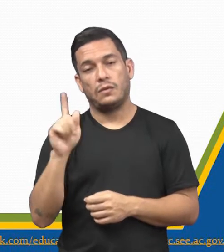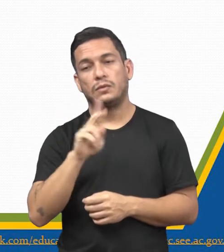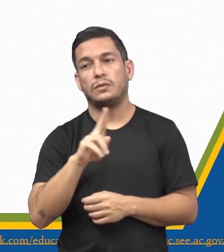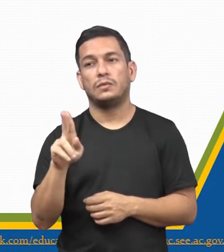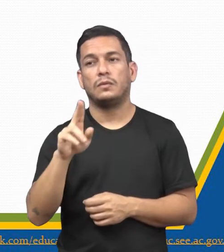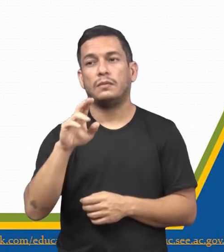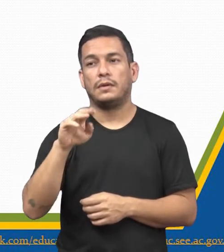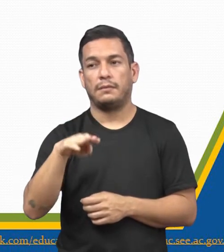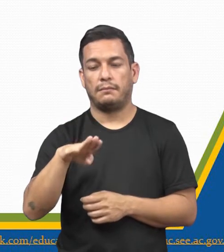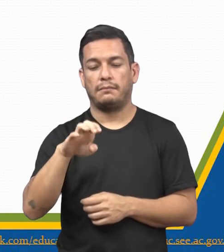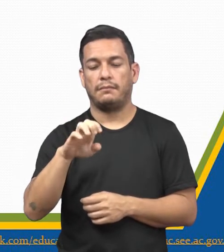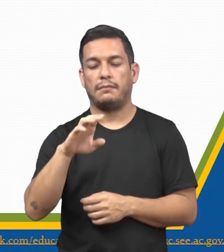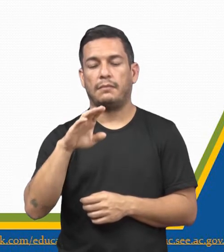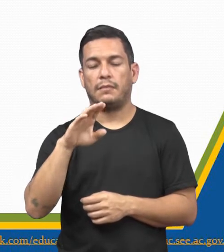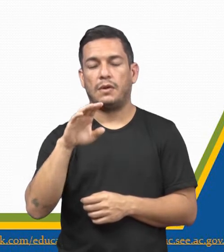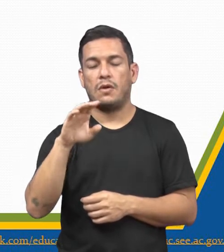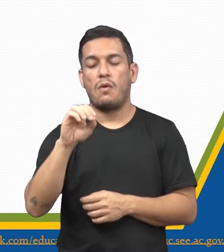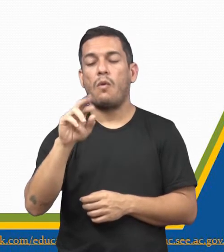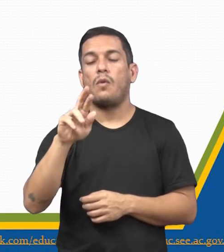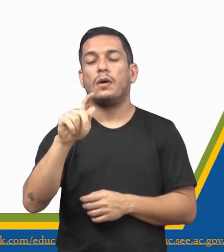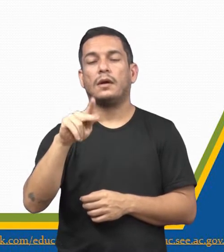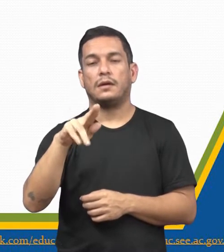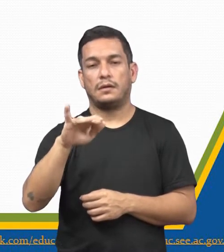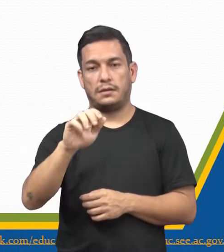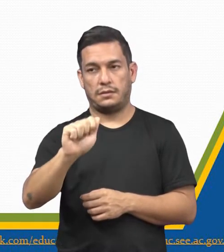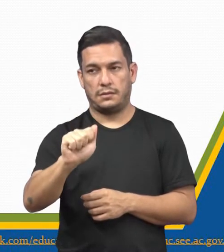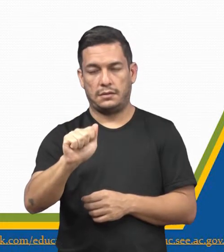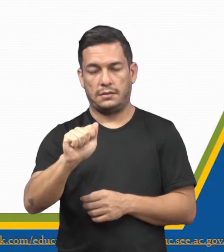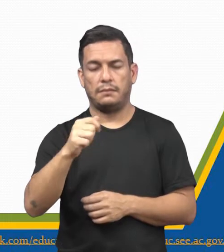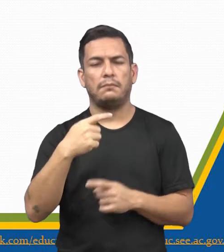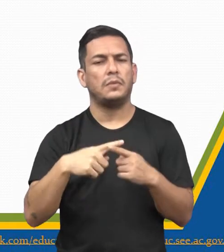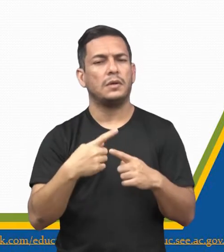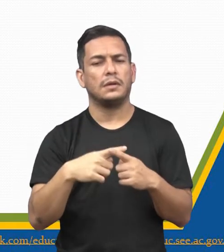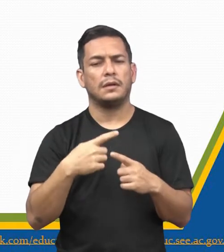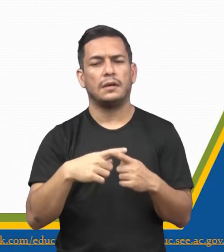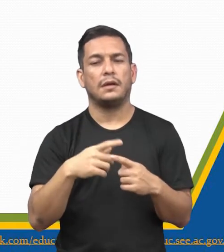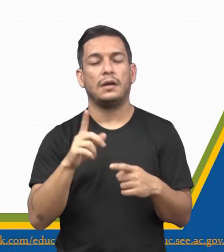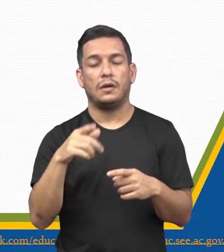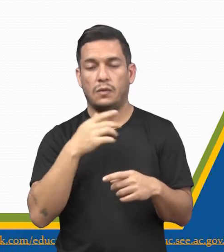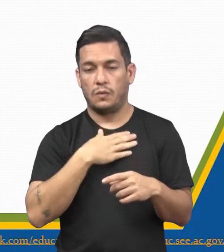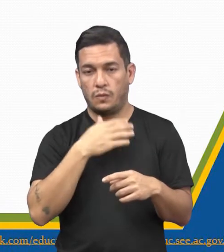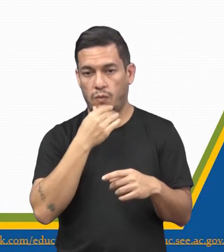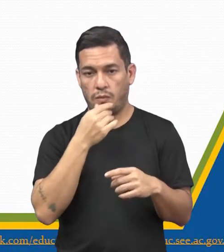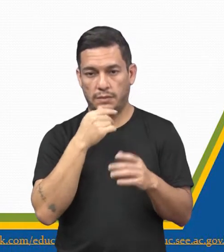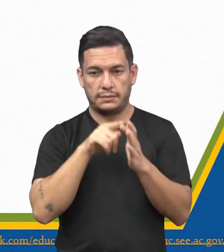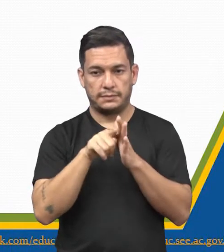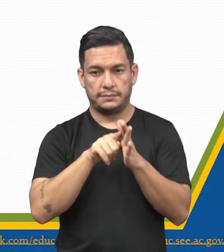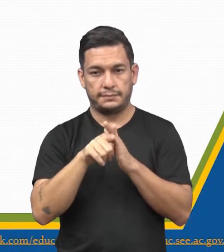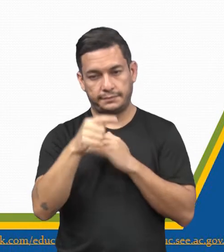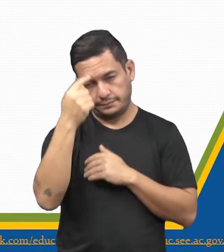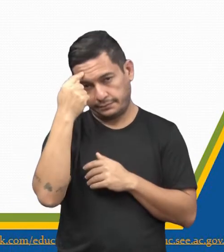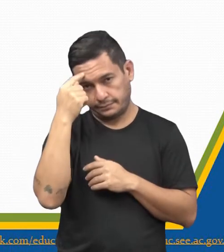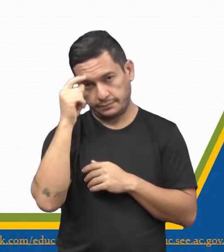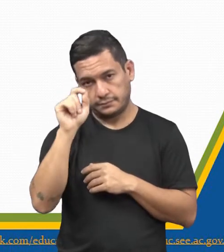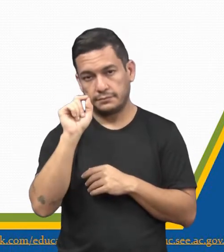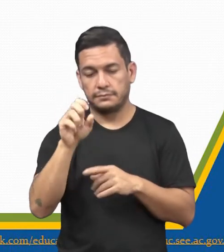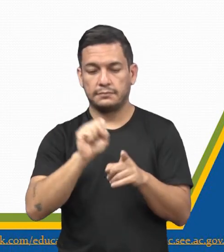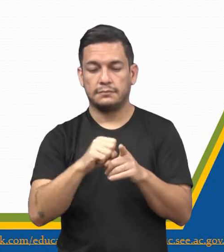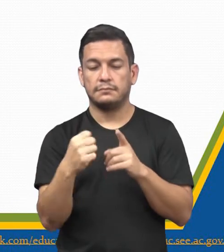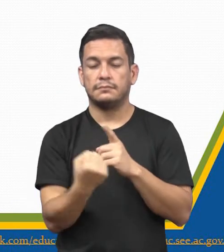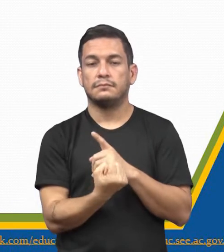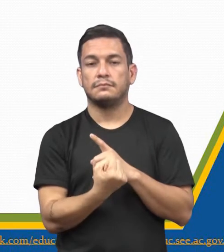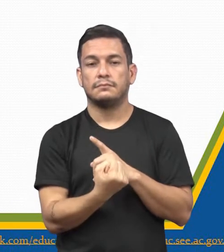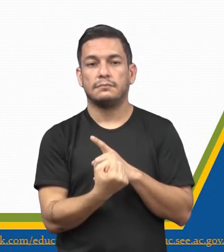chamada solidariedade orgânica. Por que orgânica? Porque o Durkheim, ele pensa que a sociedade,